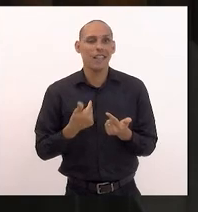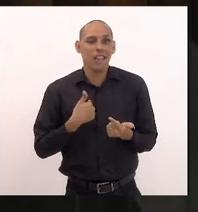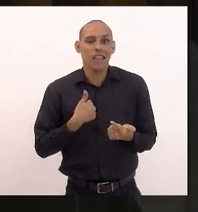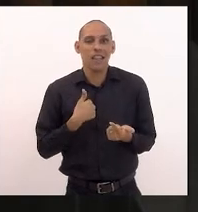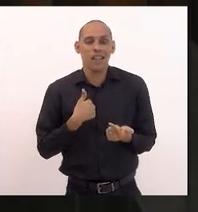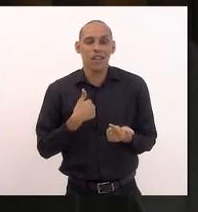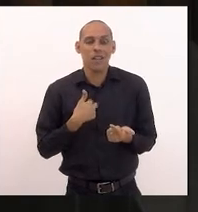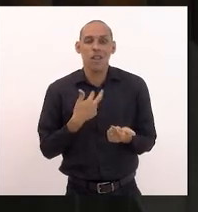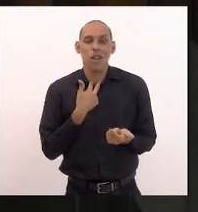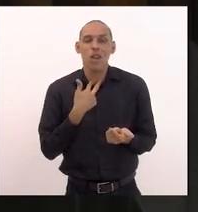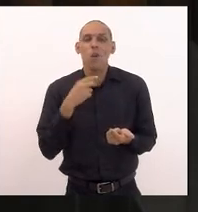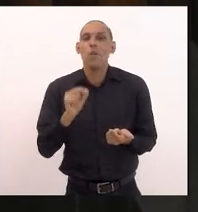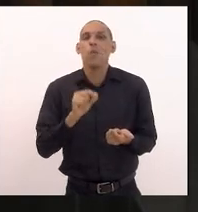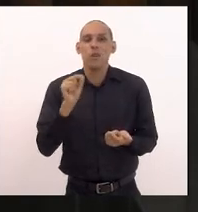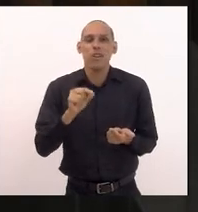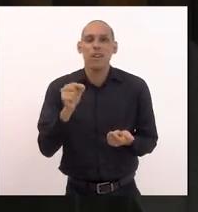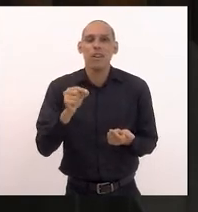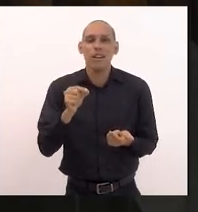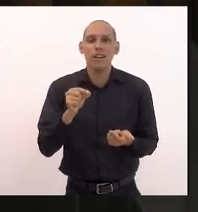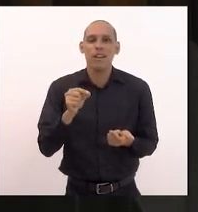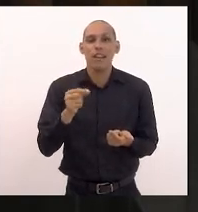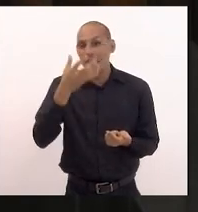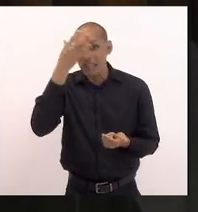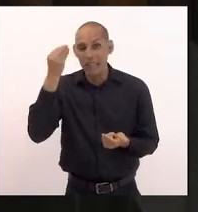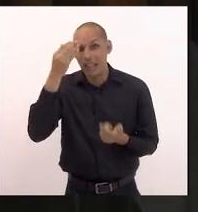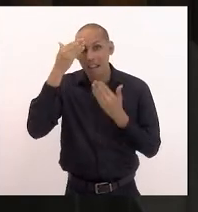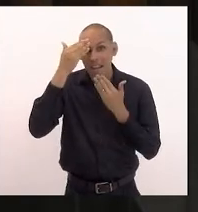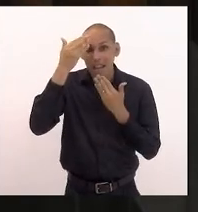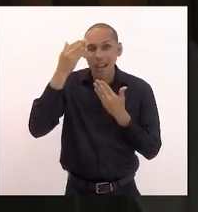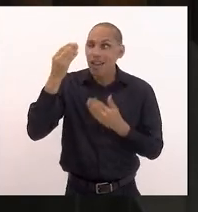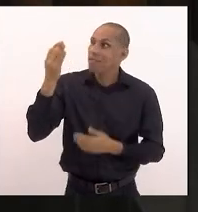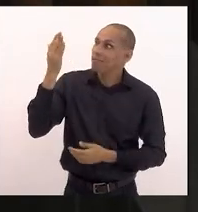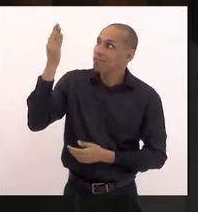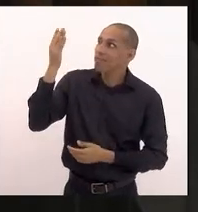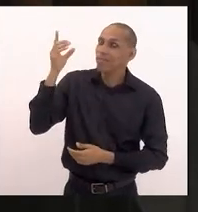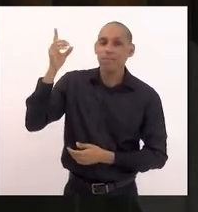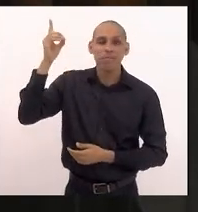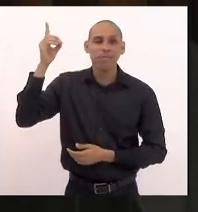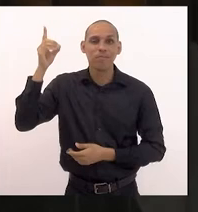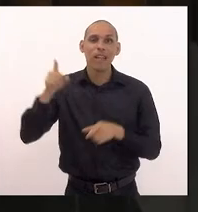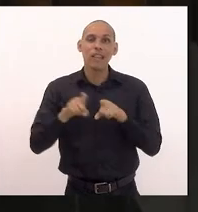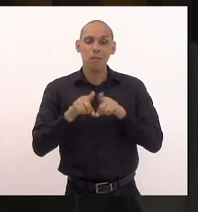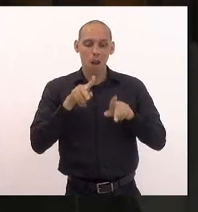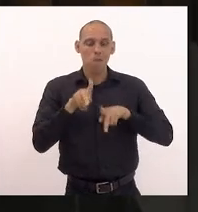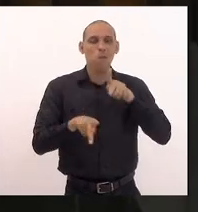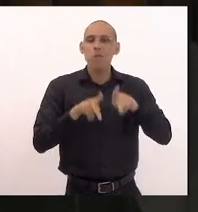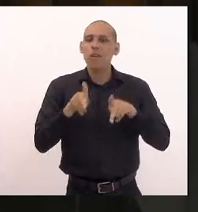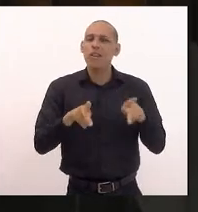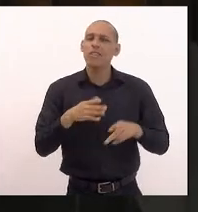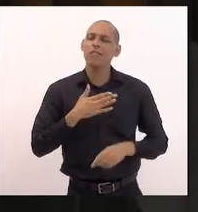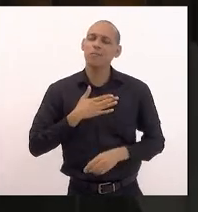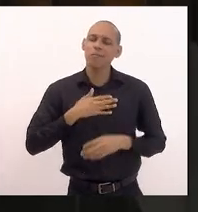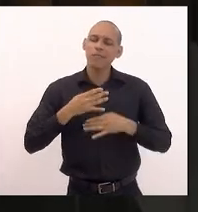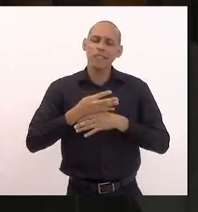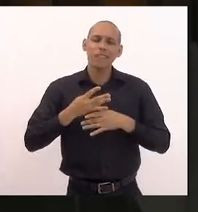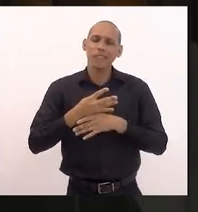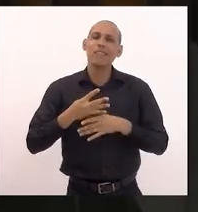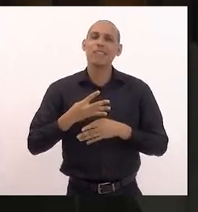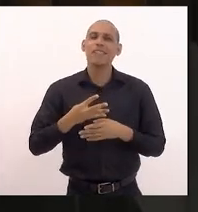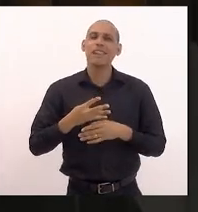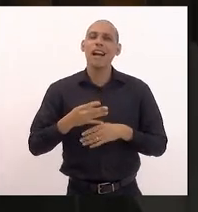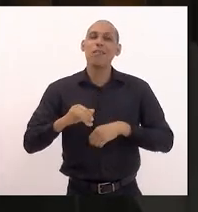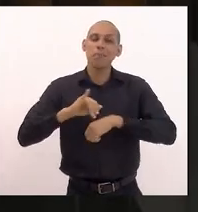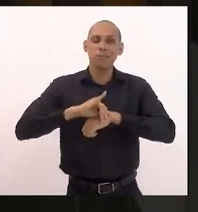forma alguma deixar de agradecer a Deus a população da minha querida e amada cidade de Volta Redonda